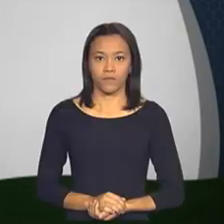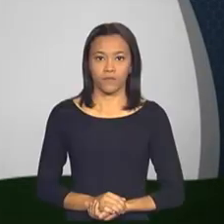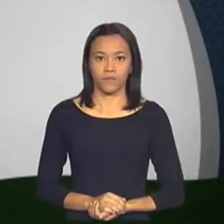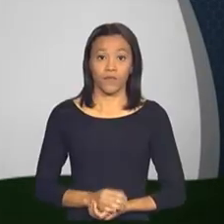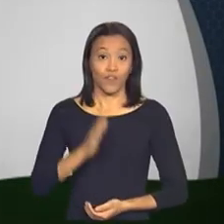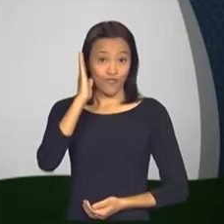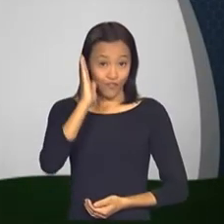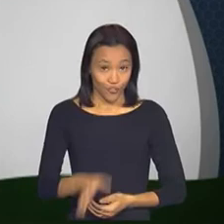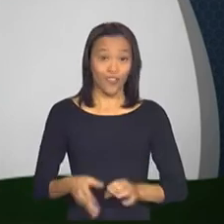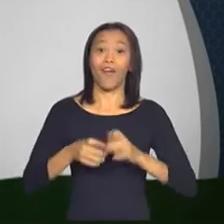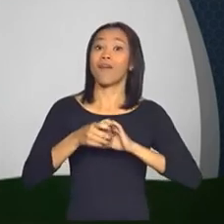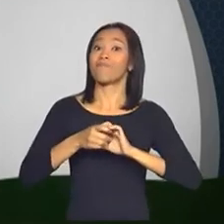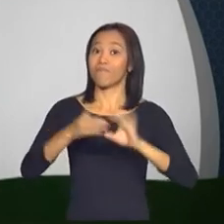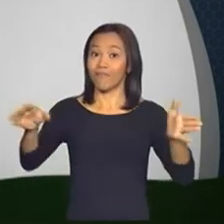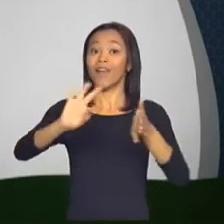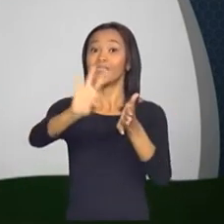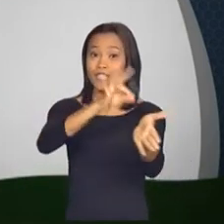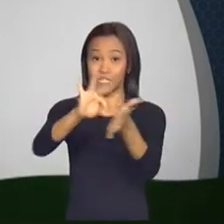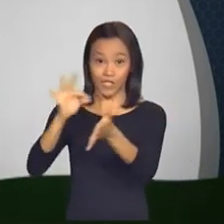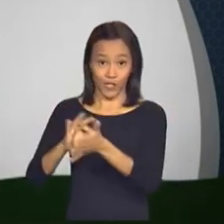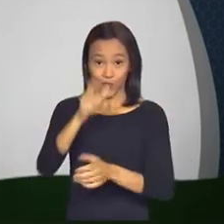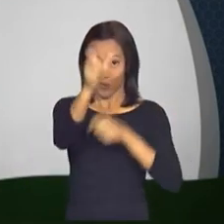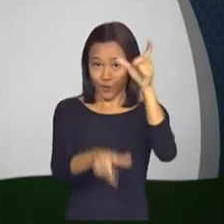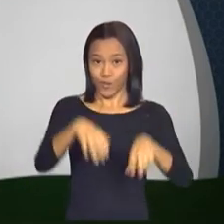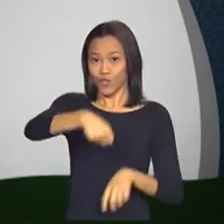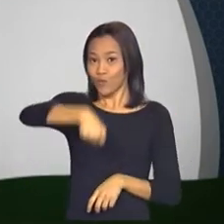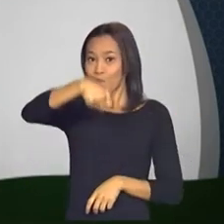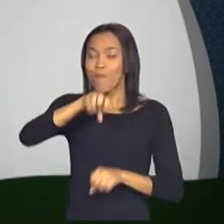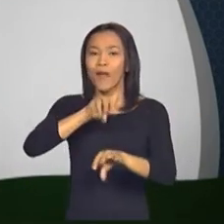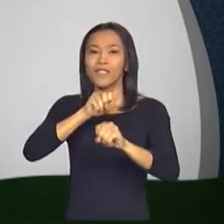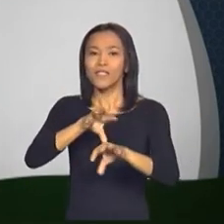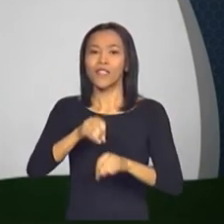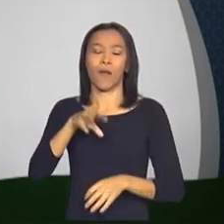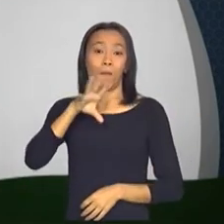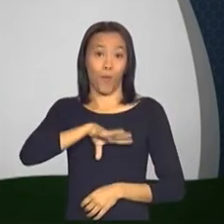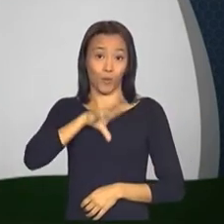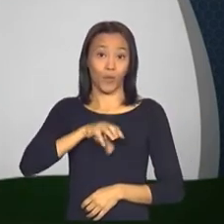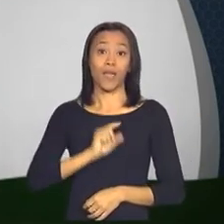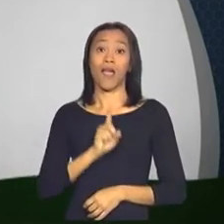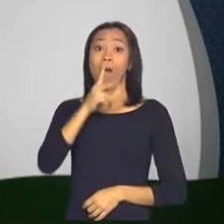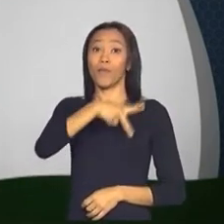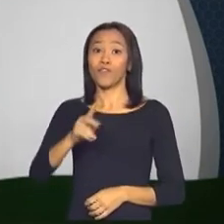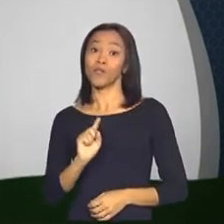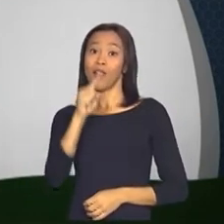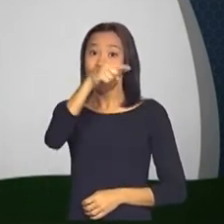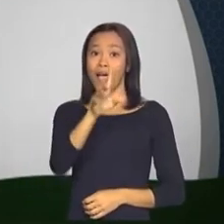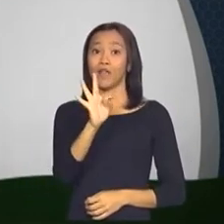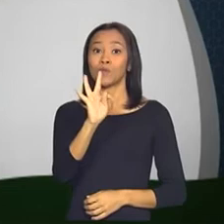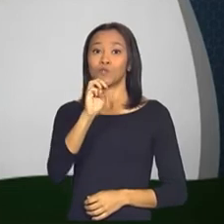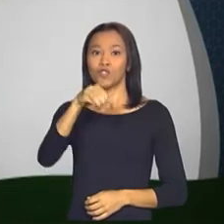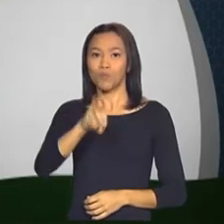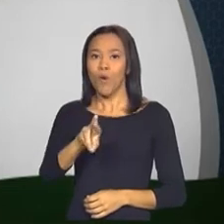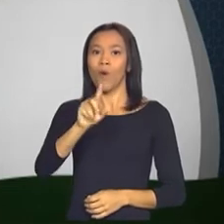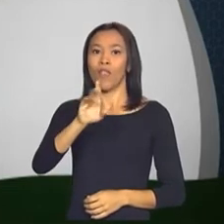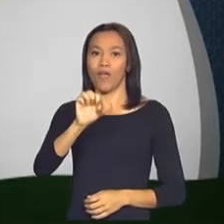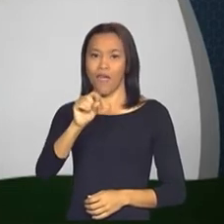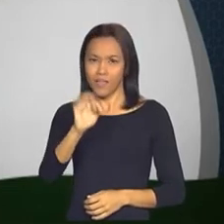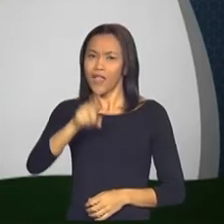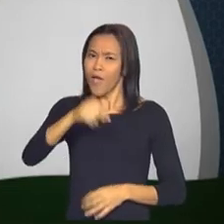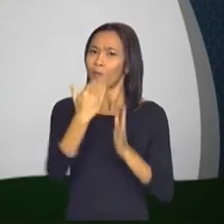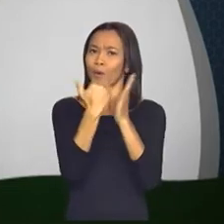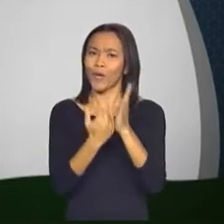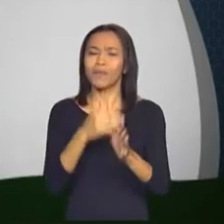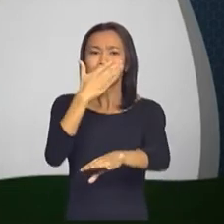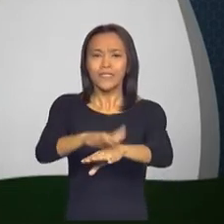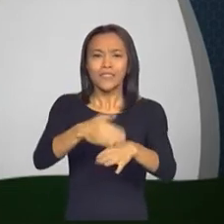Está aberta a seleção de bolsistas para ensinar língua portuguesa a professores no Timor-Leste. É o programa de